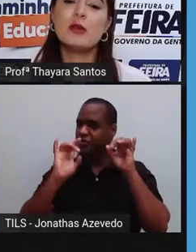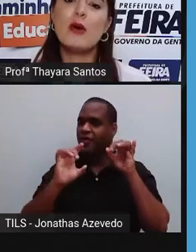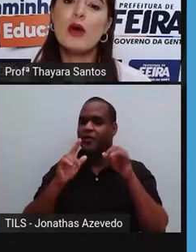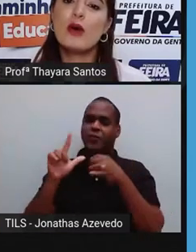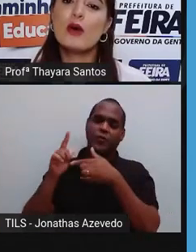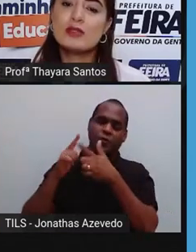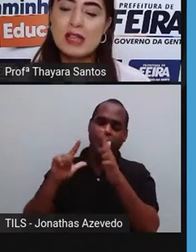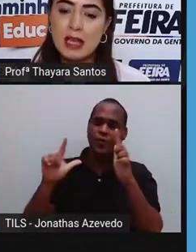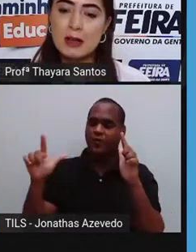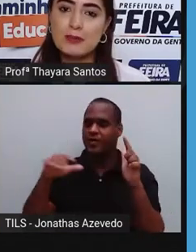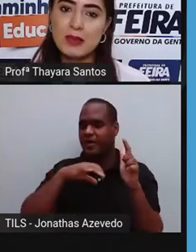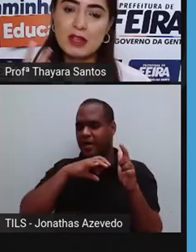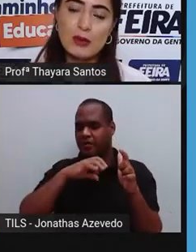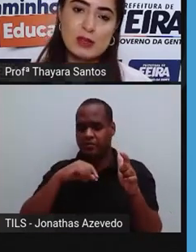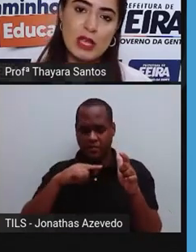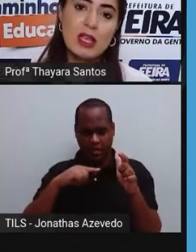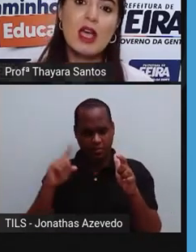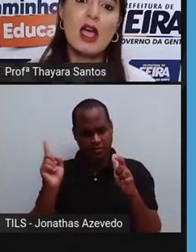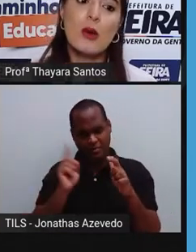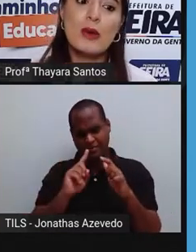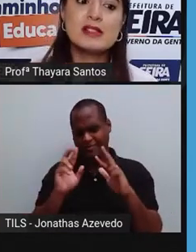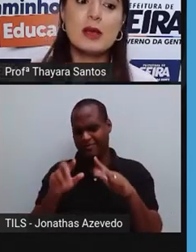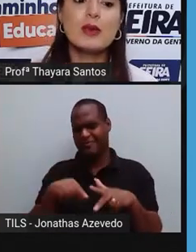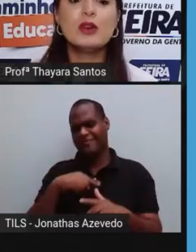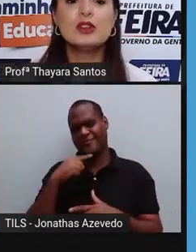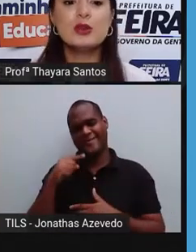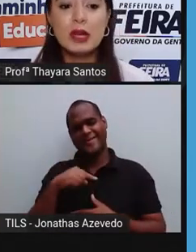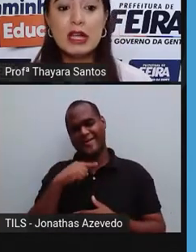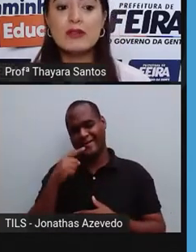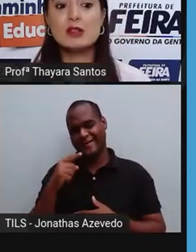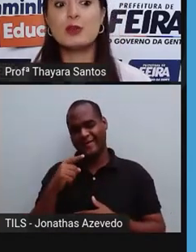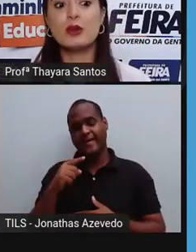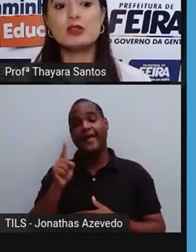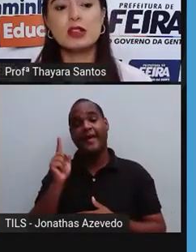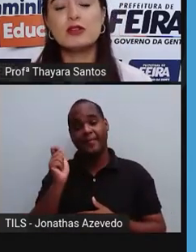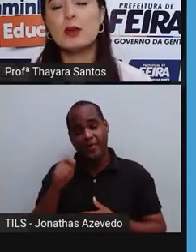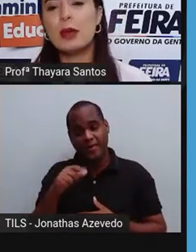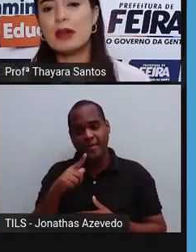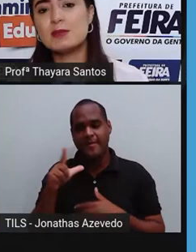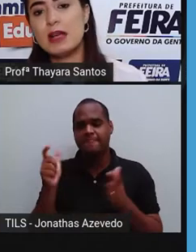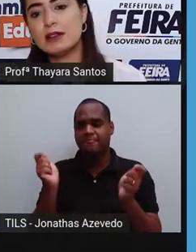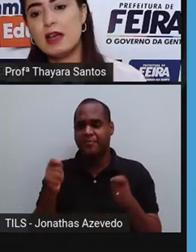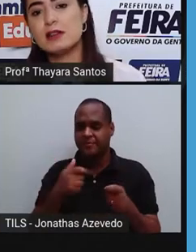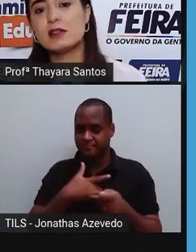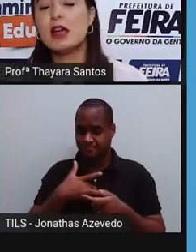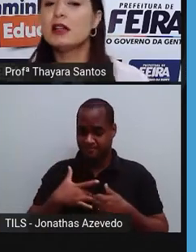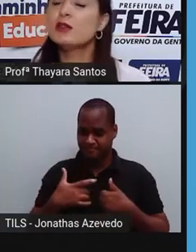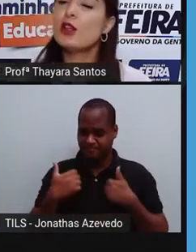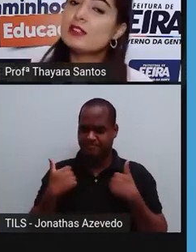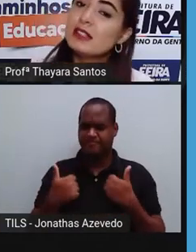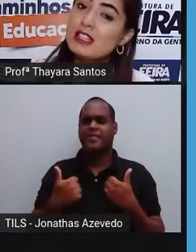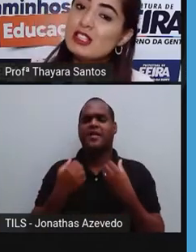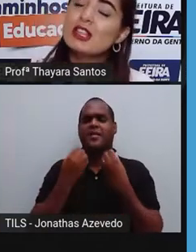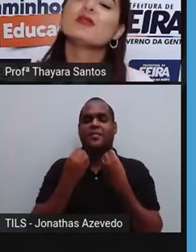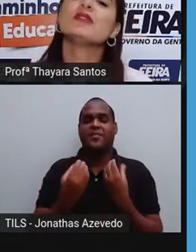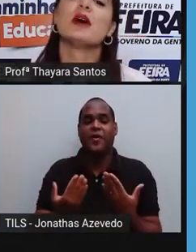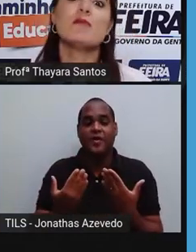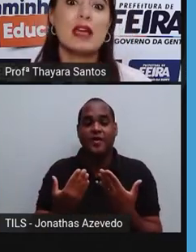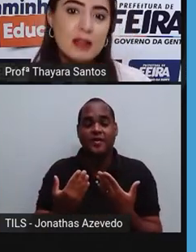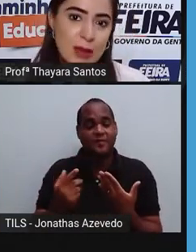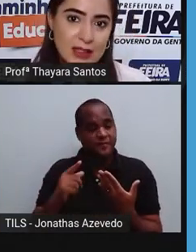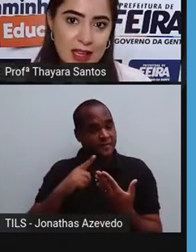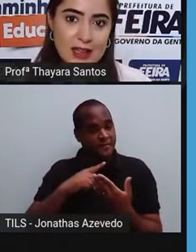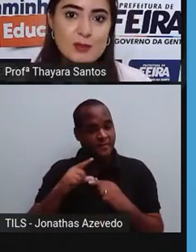outro animal consegue. Então isso aí é um exemplo de um benefício produzido também pelas bactérias. No nosso intestino